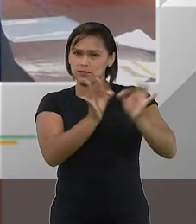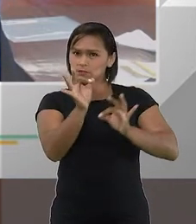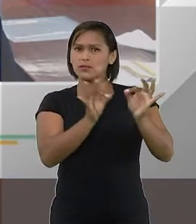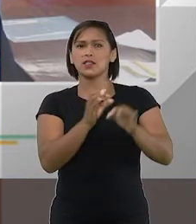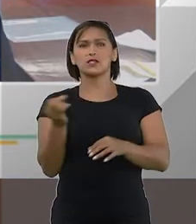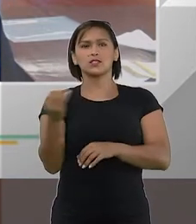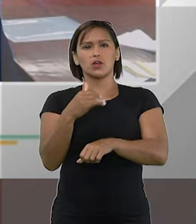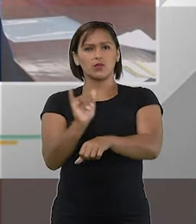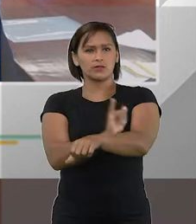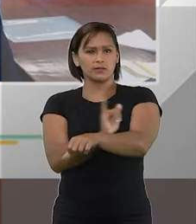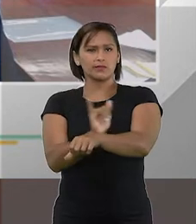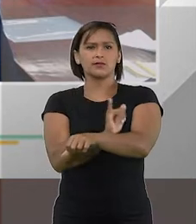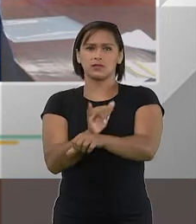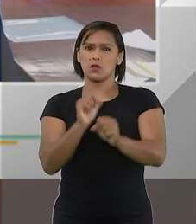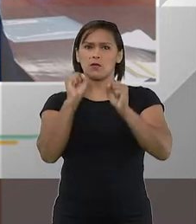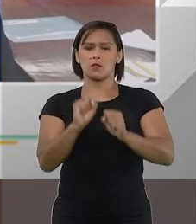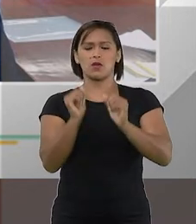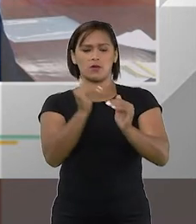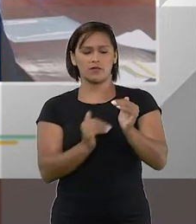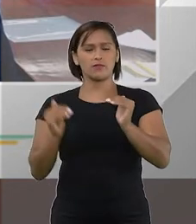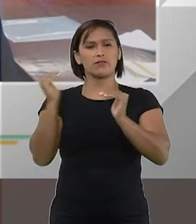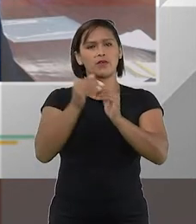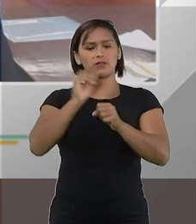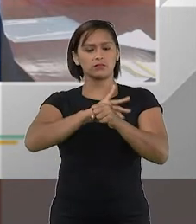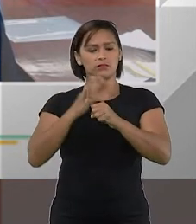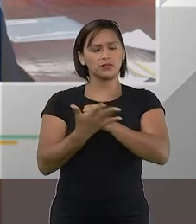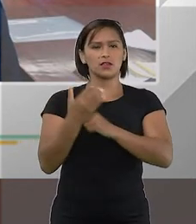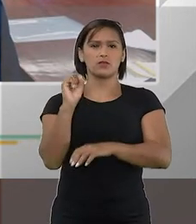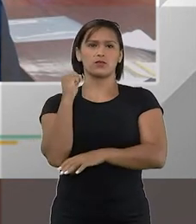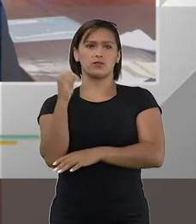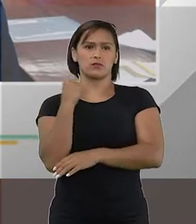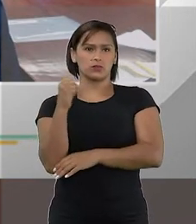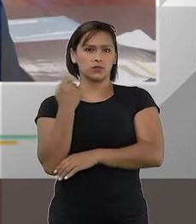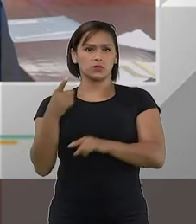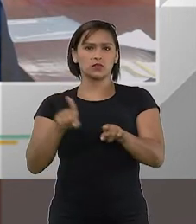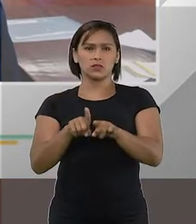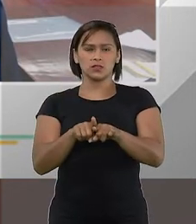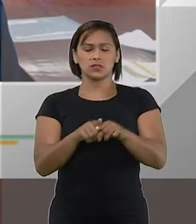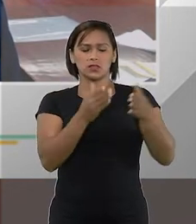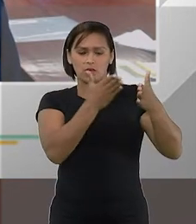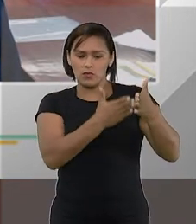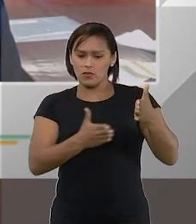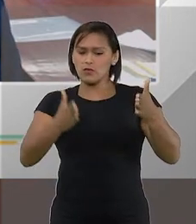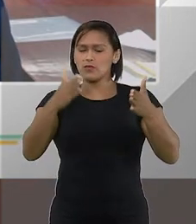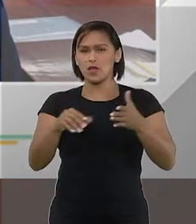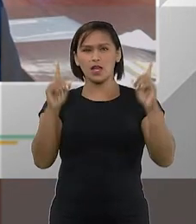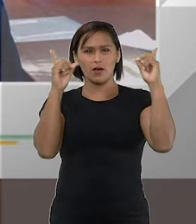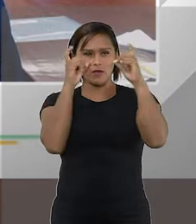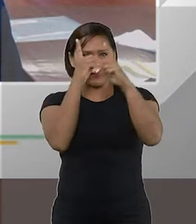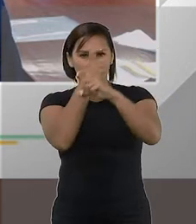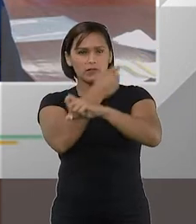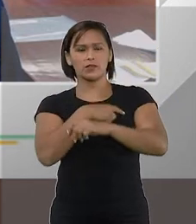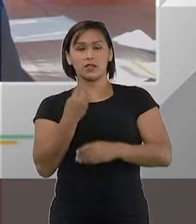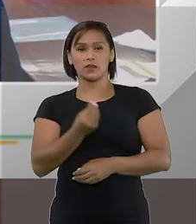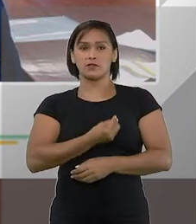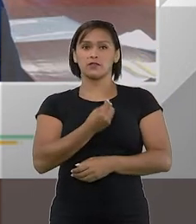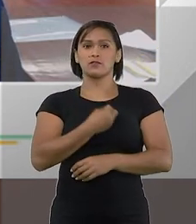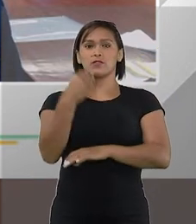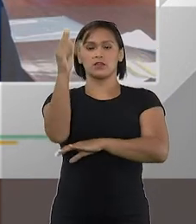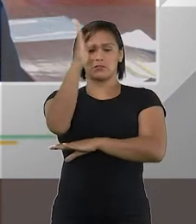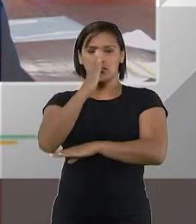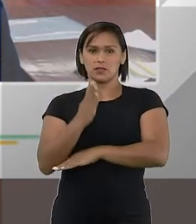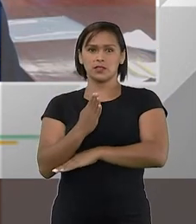para que se passe a suplantar esse período crítico, esse período extremamente difícil que estamos